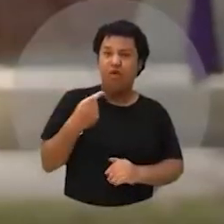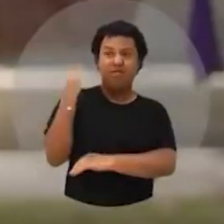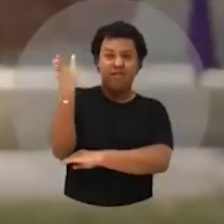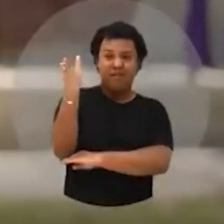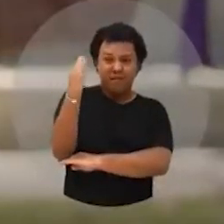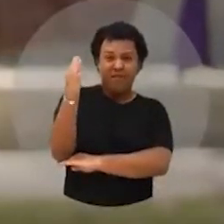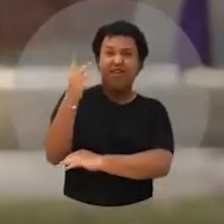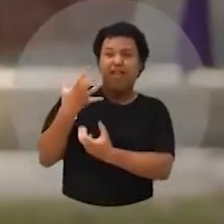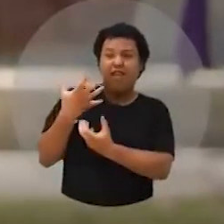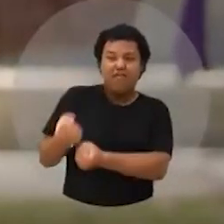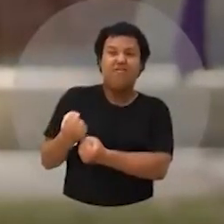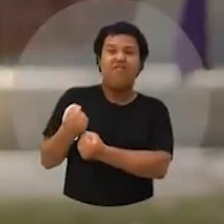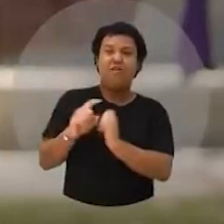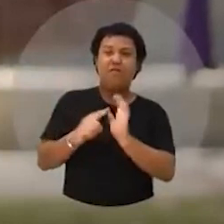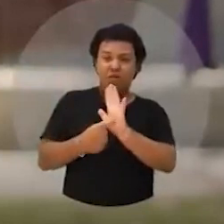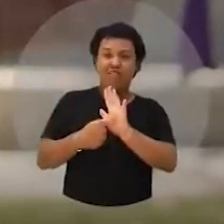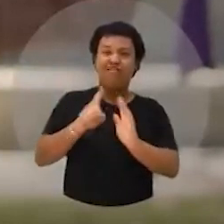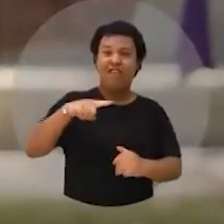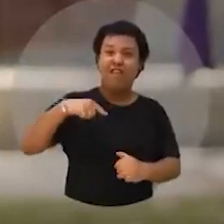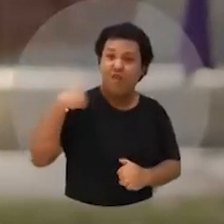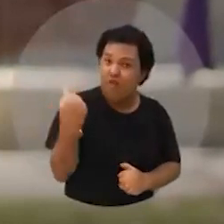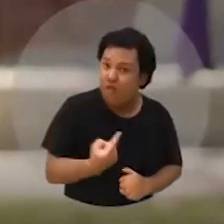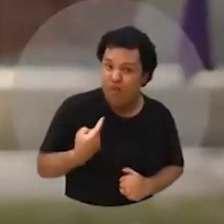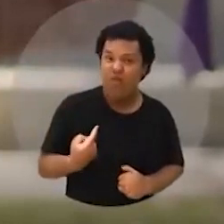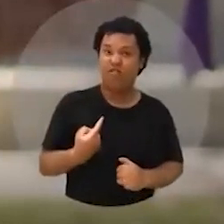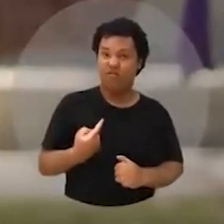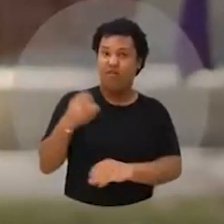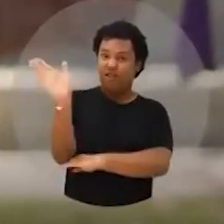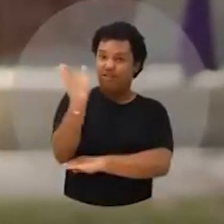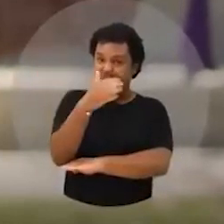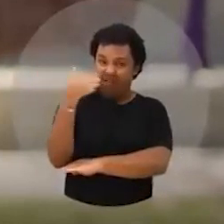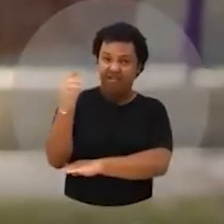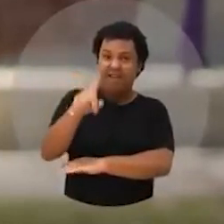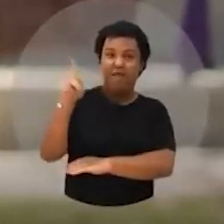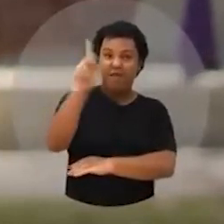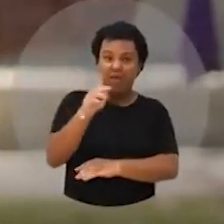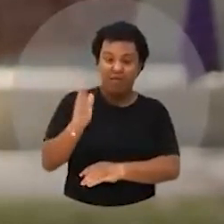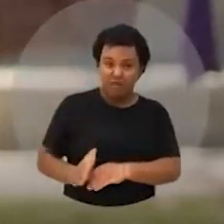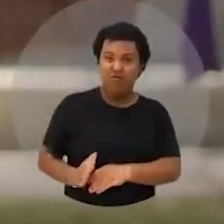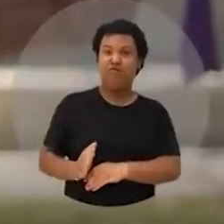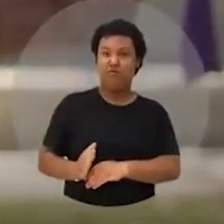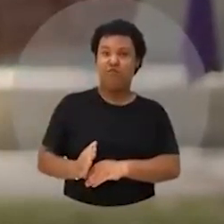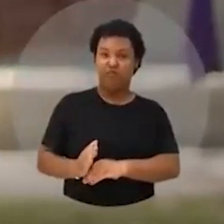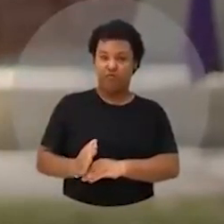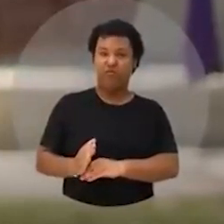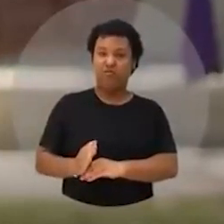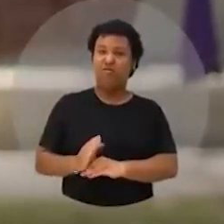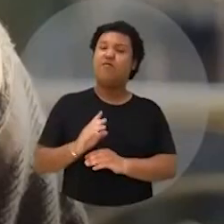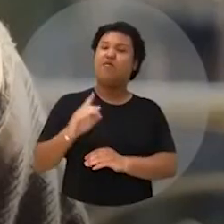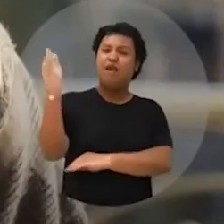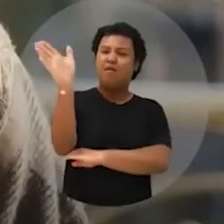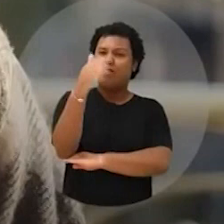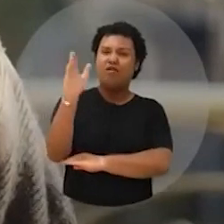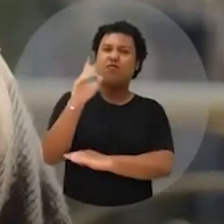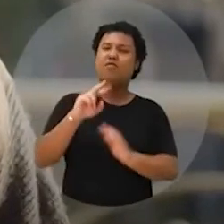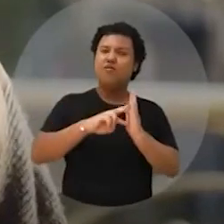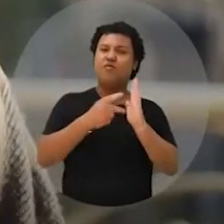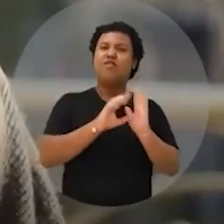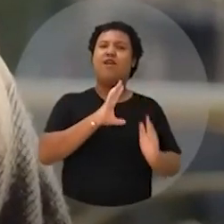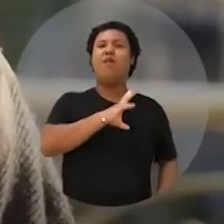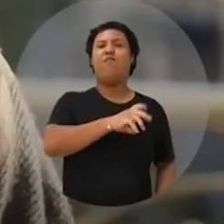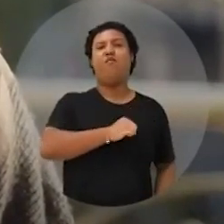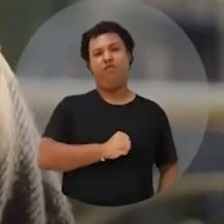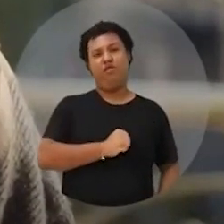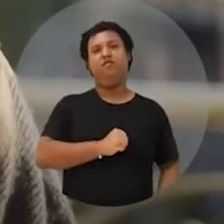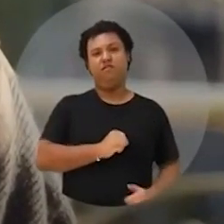Nós temos que abraçar a nossa bandeira, trazê-la de volta para nós, para provar para esse desgoverno que é a bandeira do povo brasileiro. A bandeira do Brasil